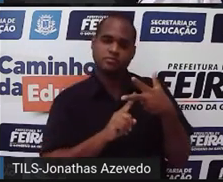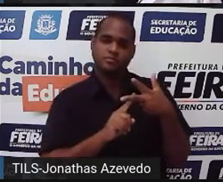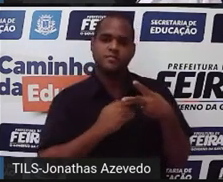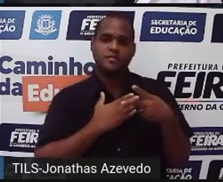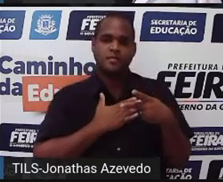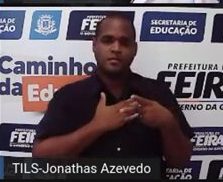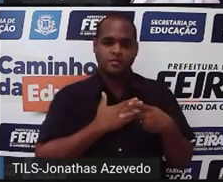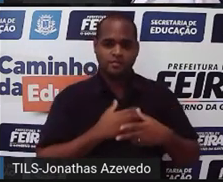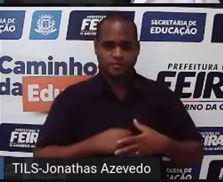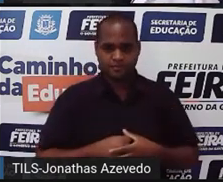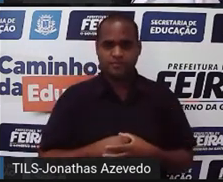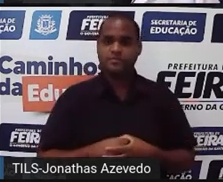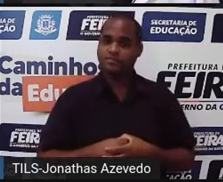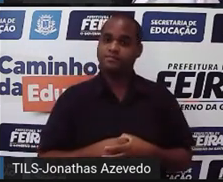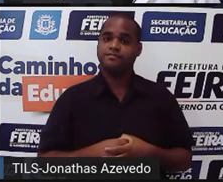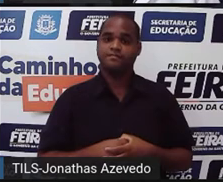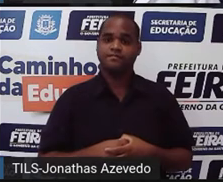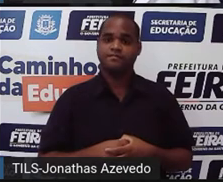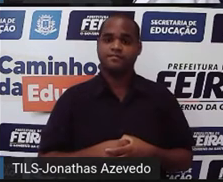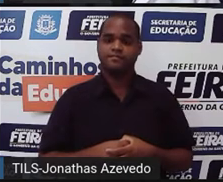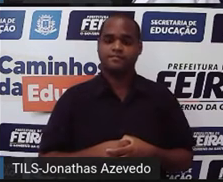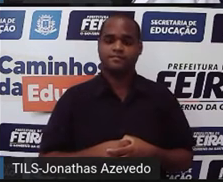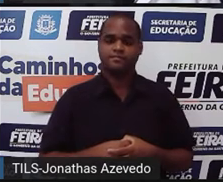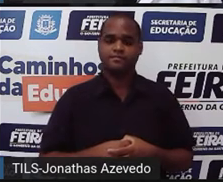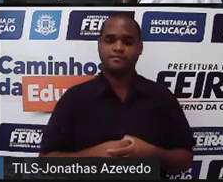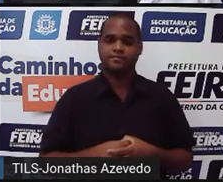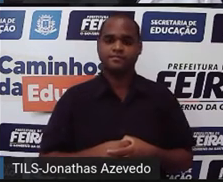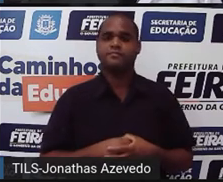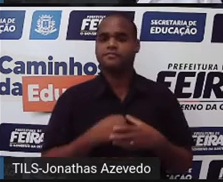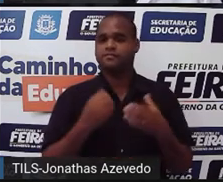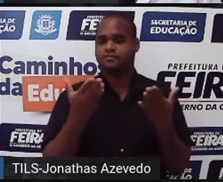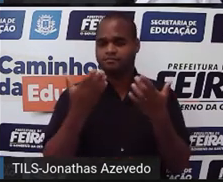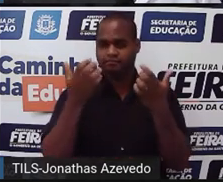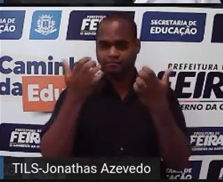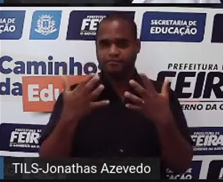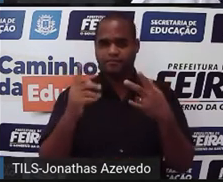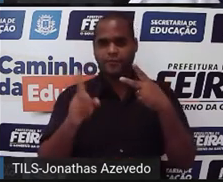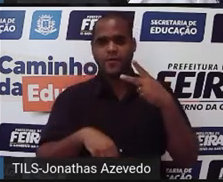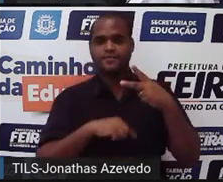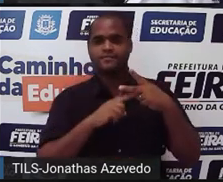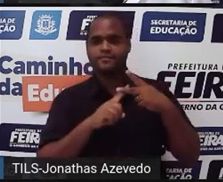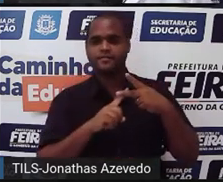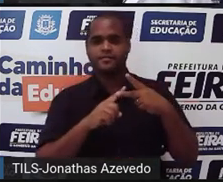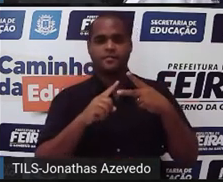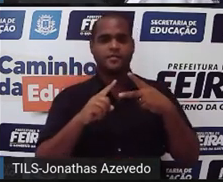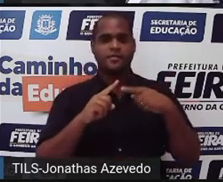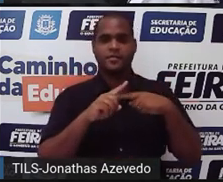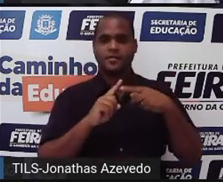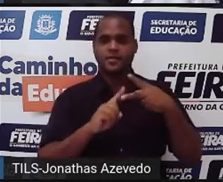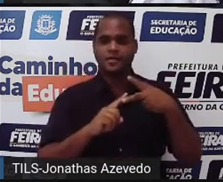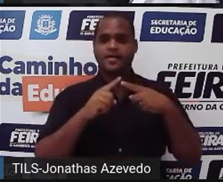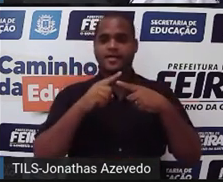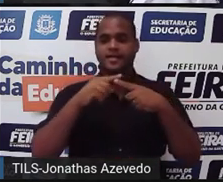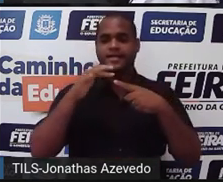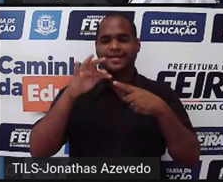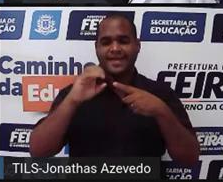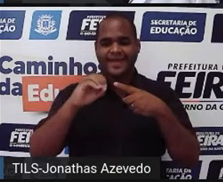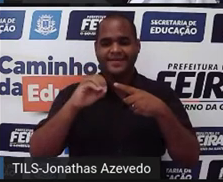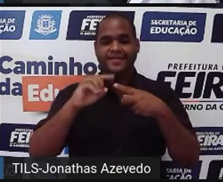basquete e que gostam de vôlei. E aí agora eu vou para ali, ó para os 10 que gostam de futebol e basquete.